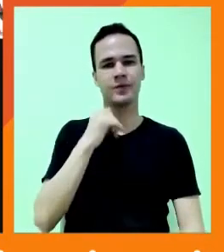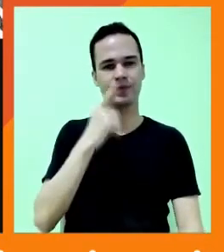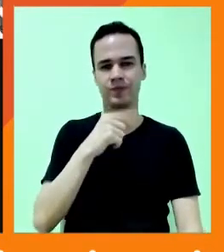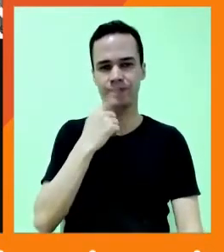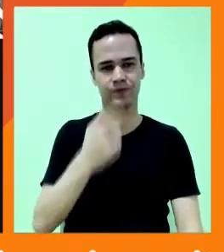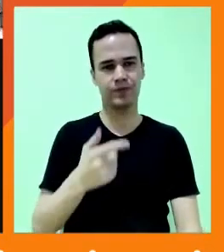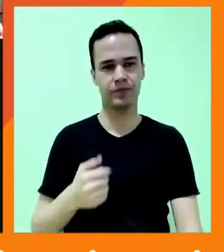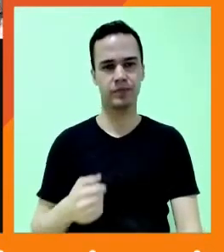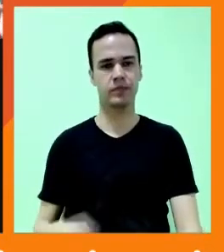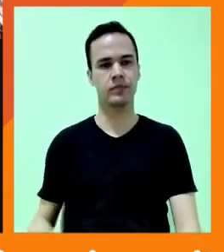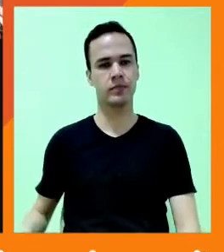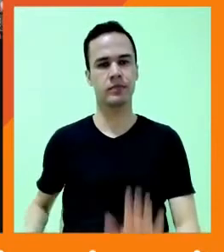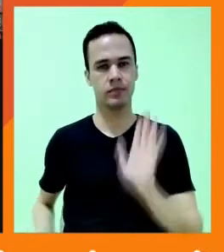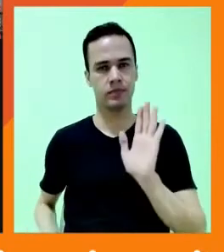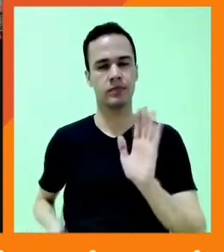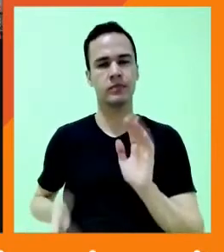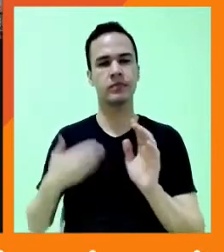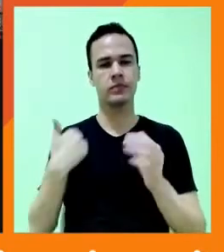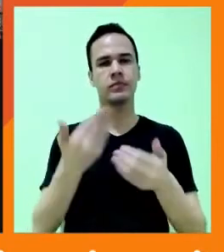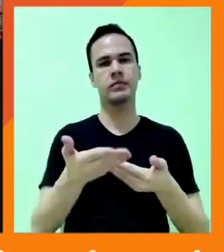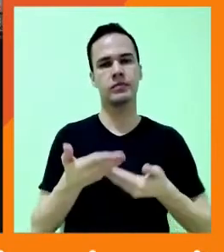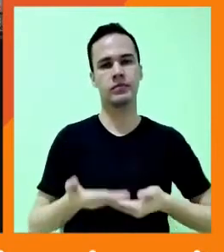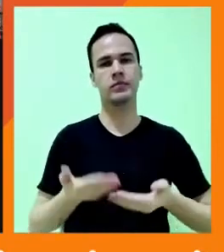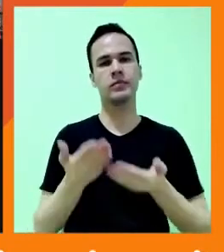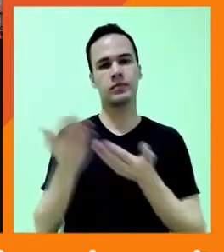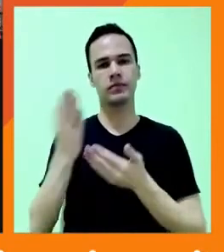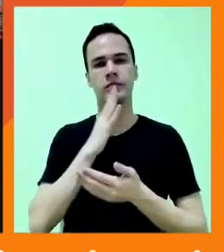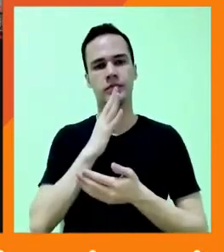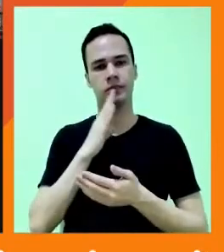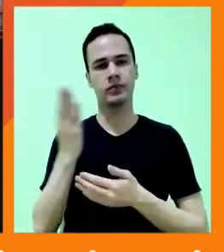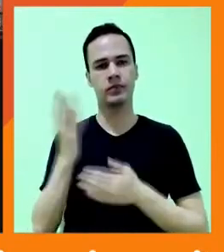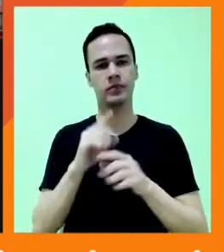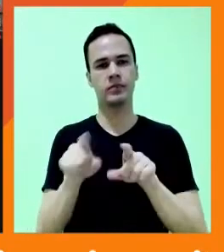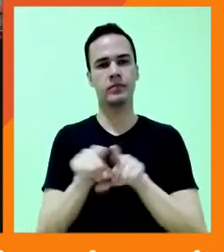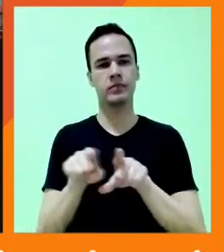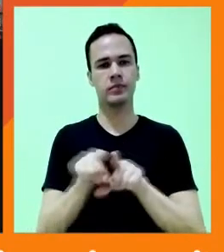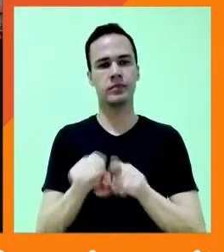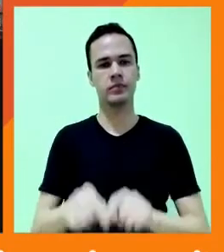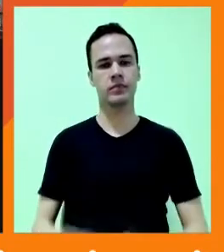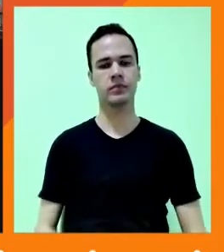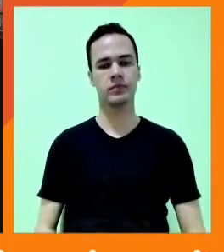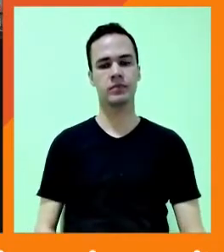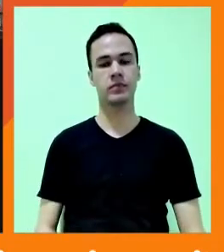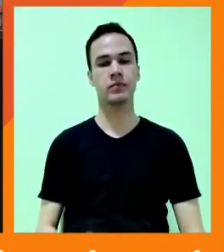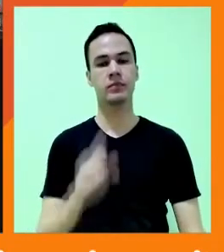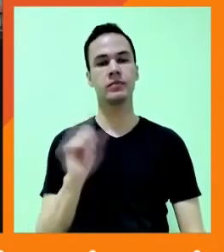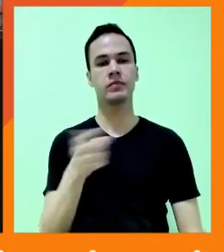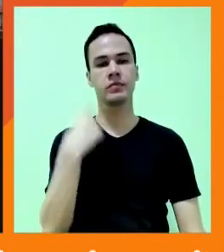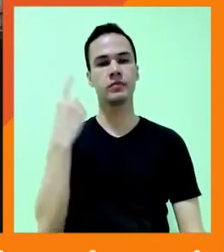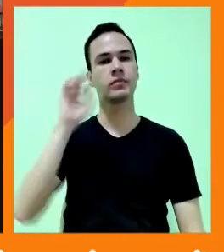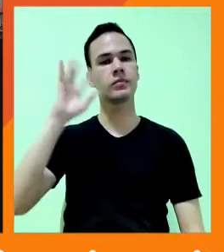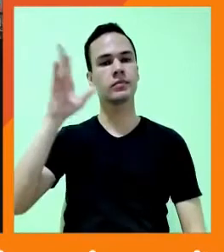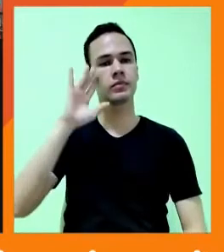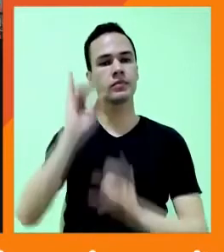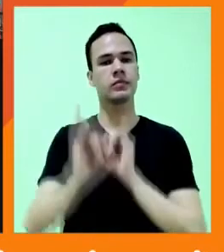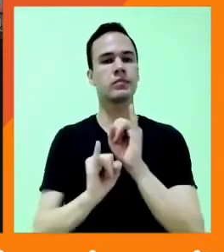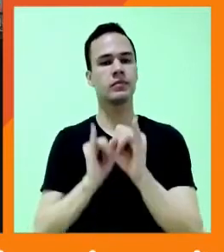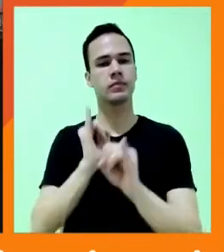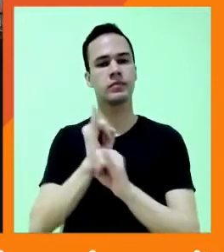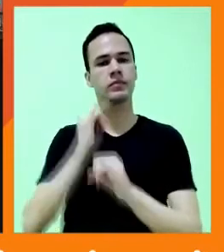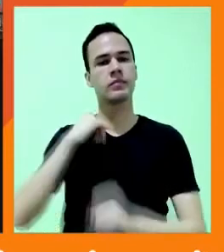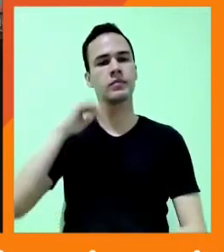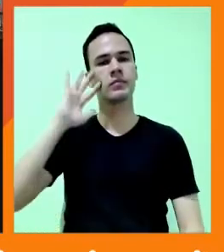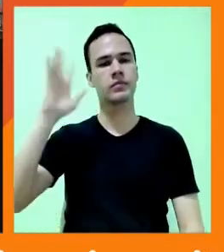Mas depois convido vocês a conhecerem ela também. E quando a gente pensa nessa internet, a gente pensa que esses